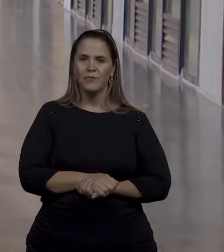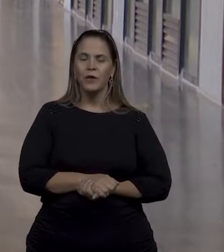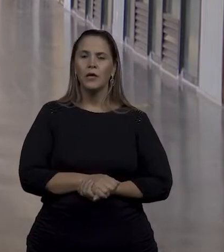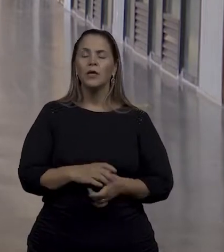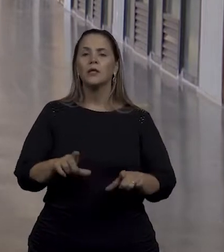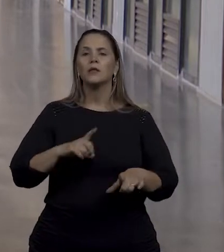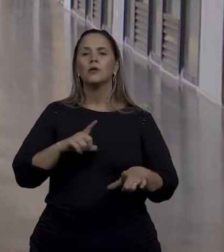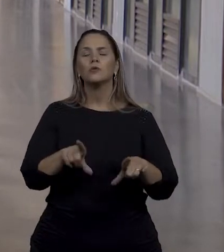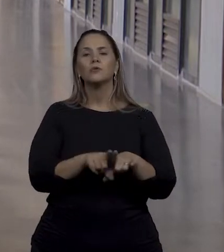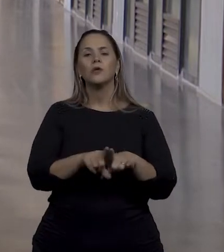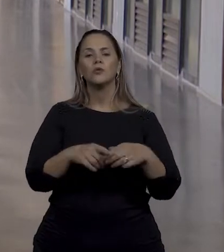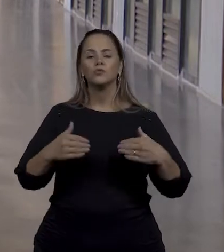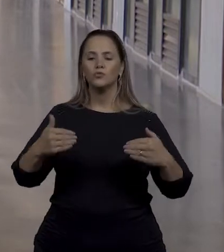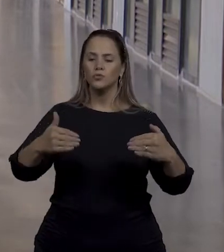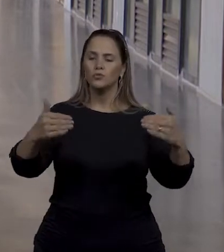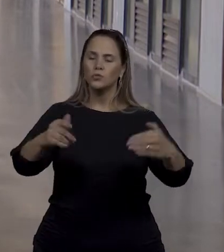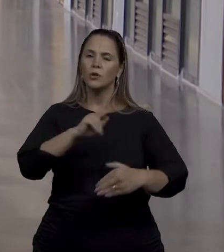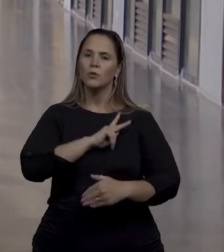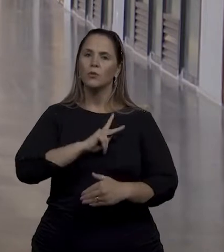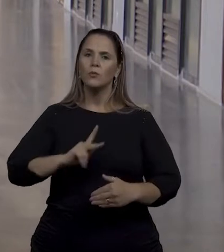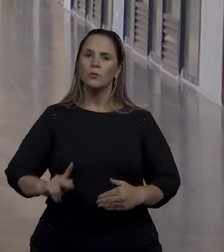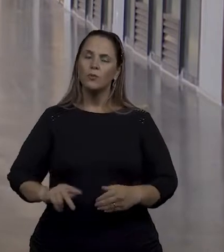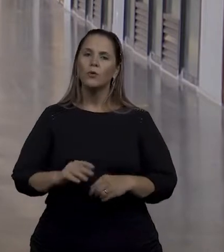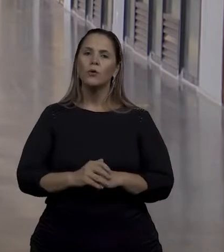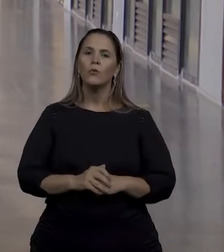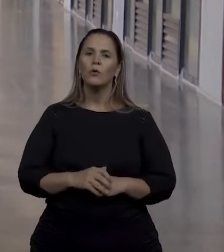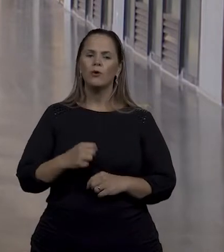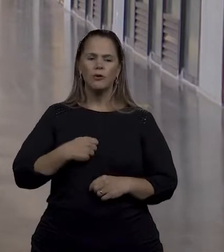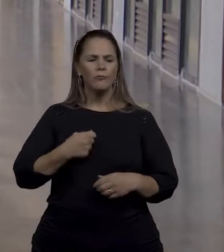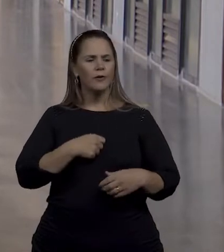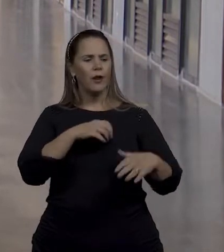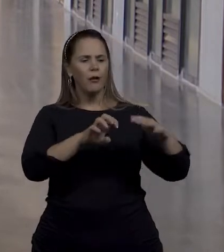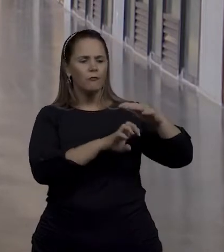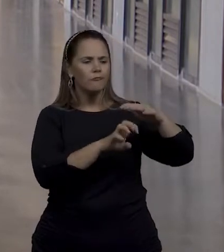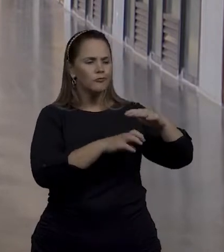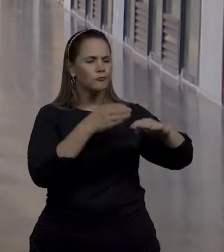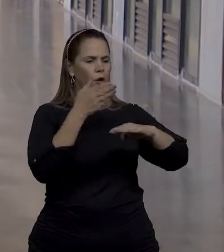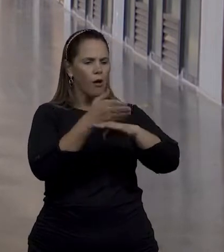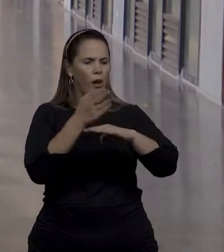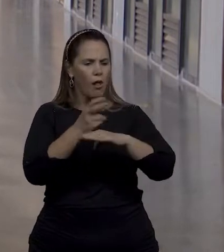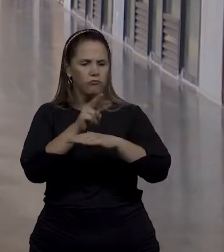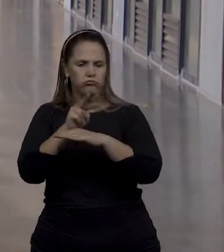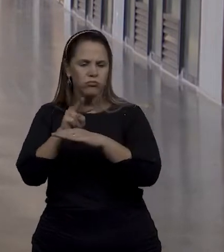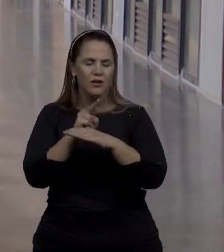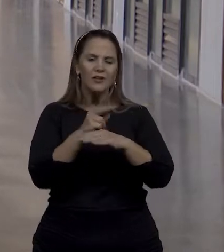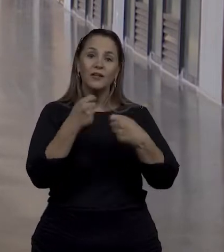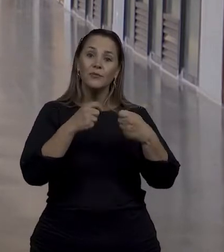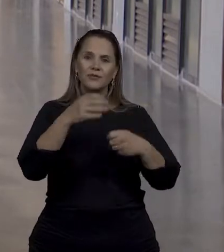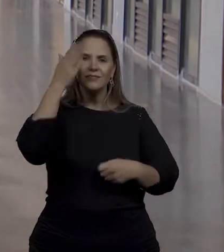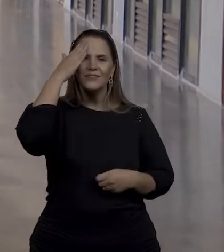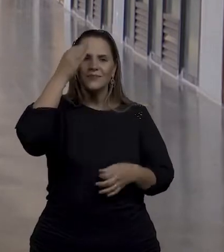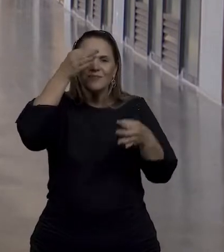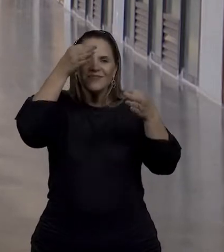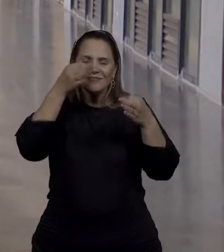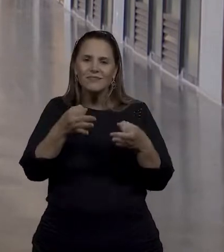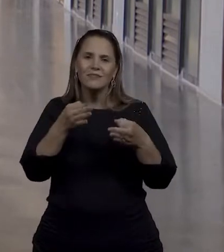fortemente nessa área para cobrar das instituições a efetiva contratação dessas pessoas.